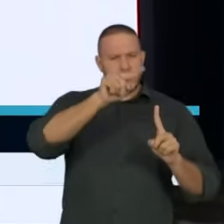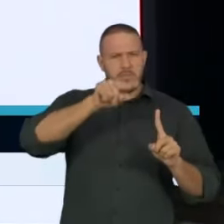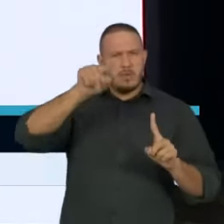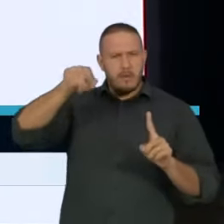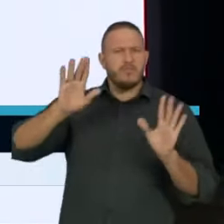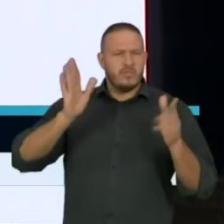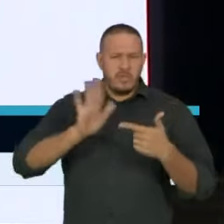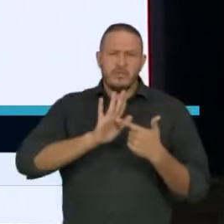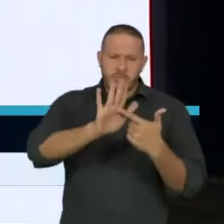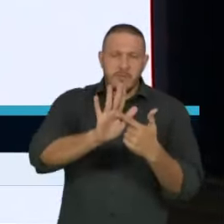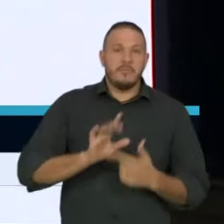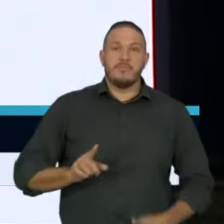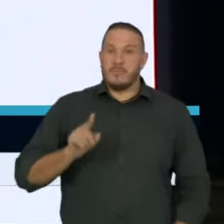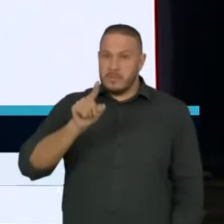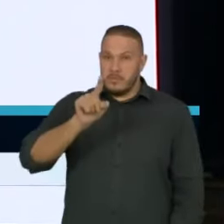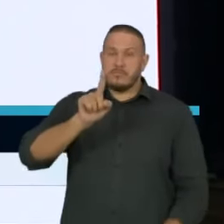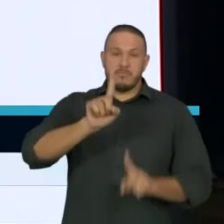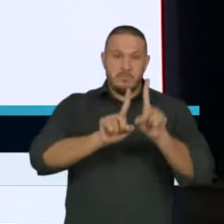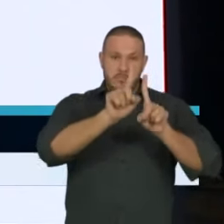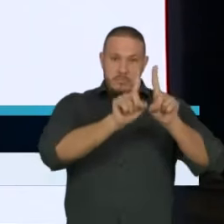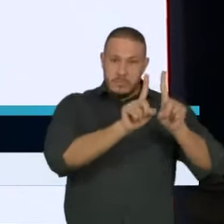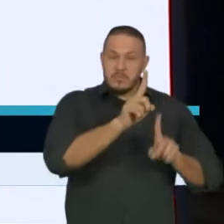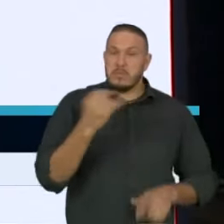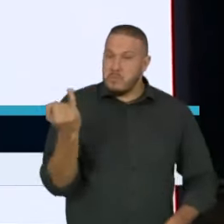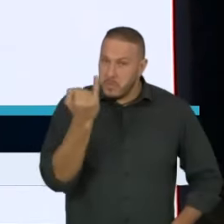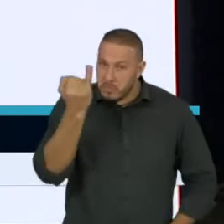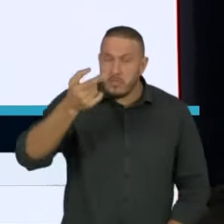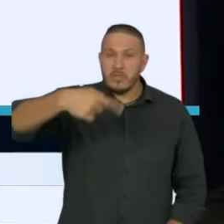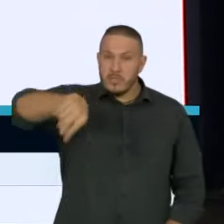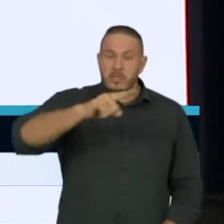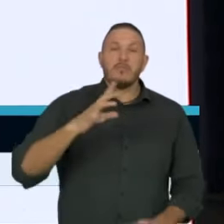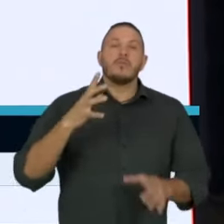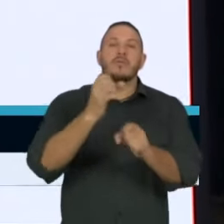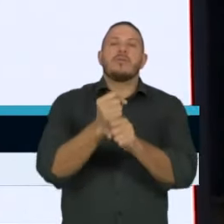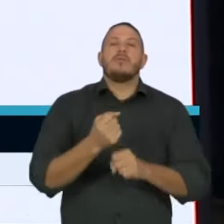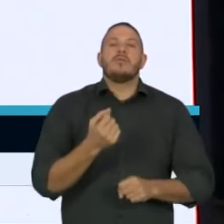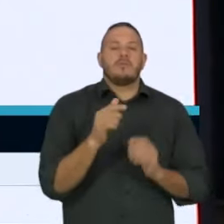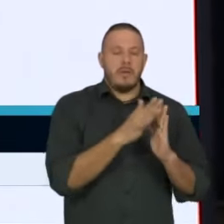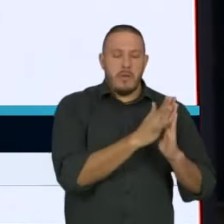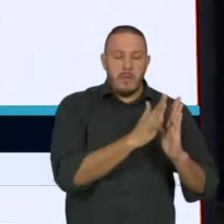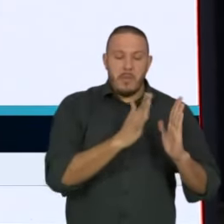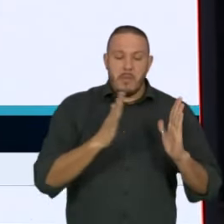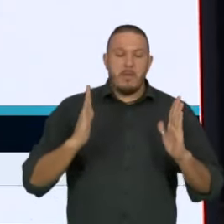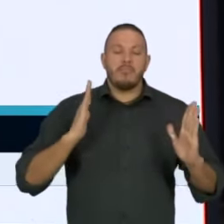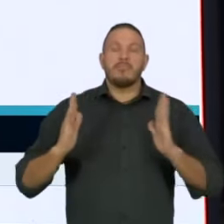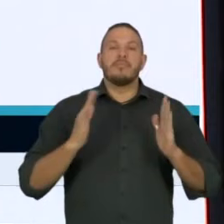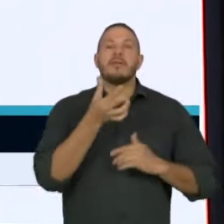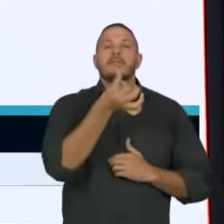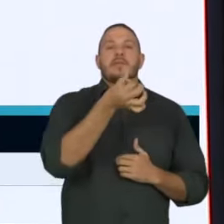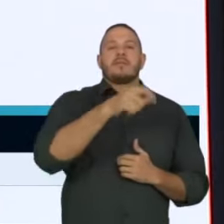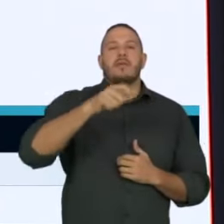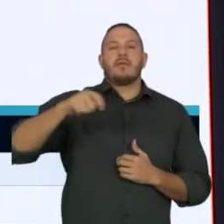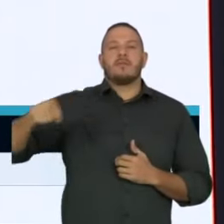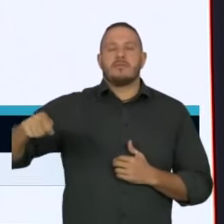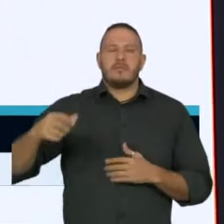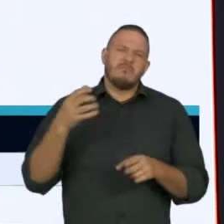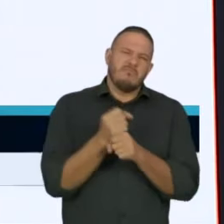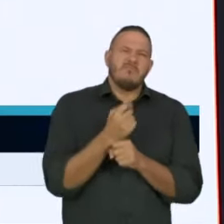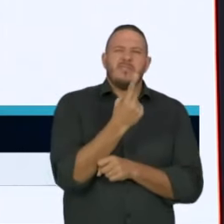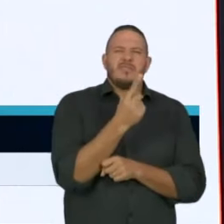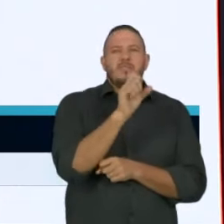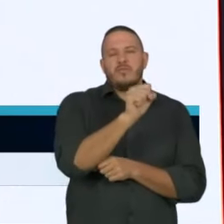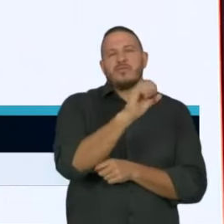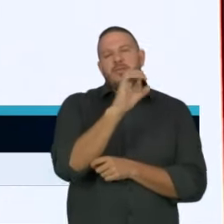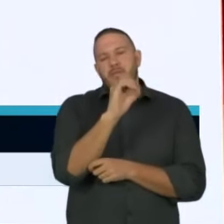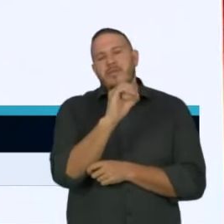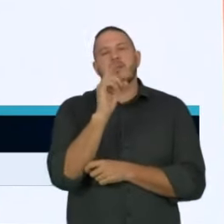anteriormente, ela é importante, porque ela dá uma projeção para os 180 dias de duração da epidemia. Quer dizer, 180 dias,